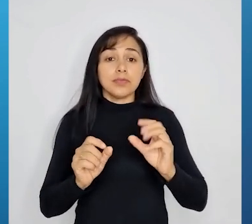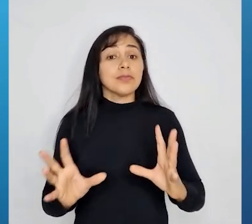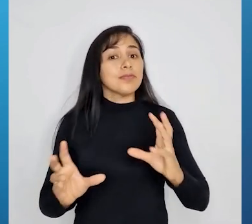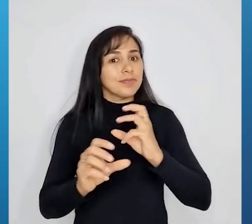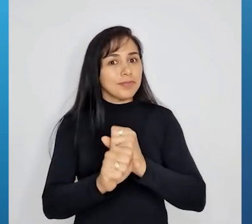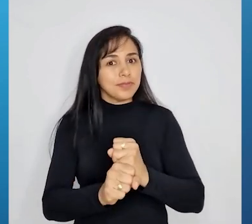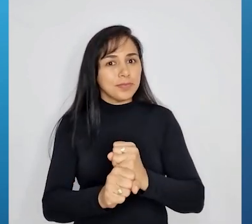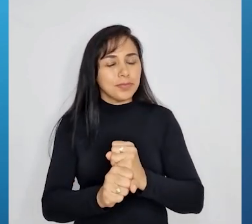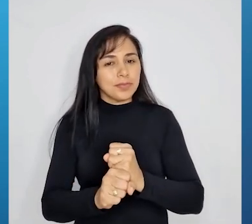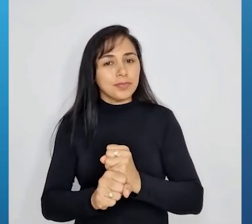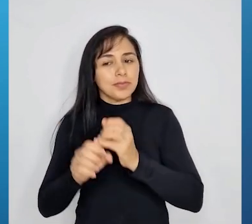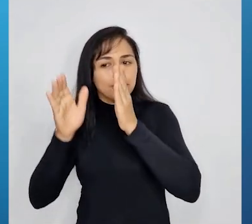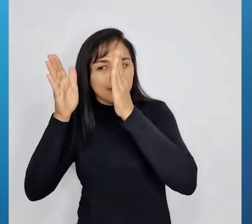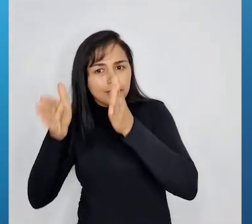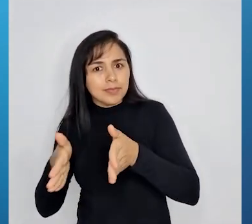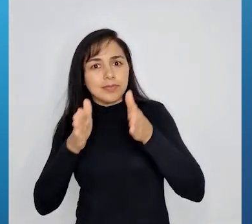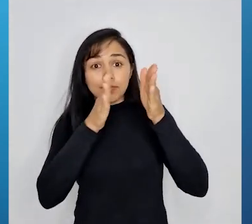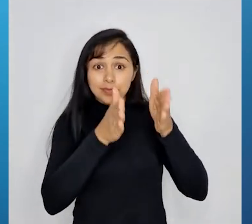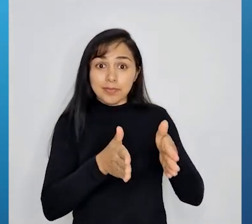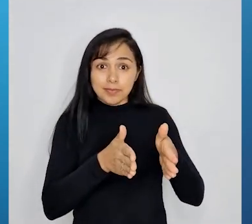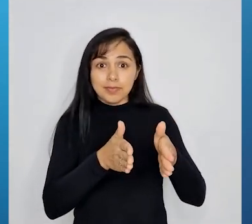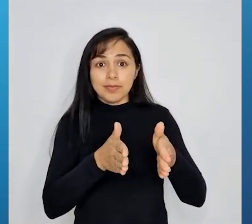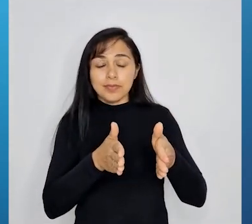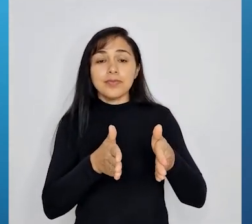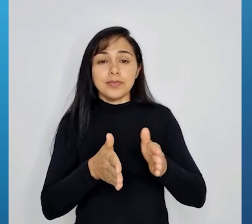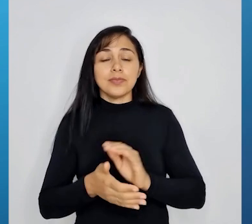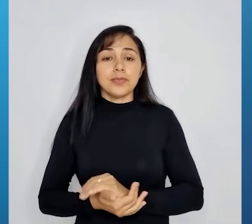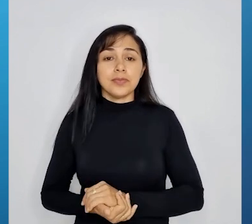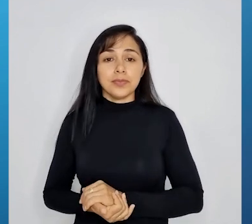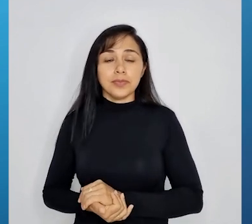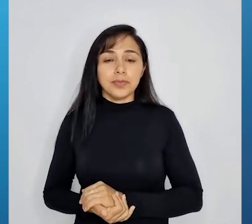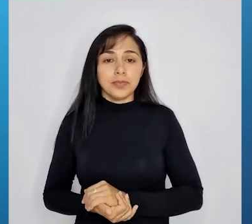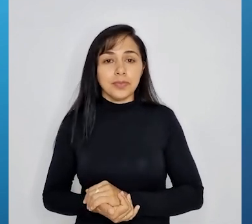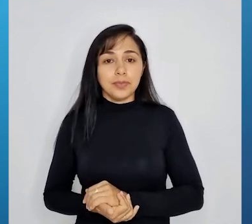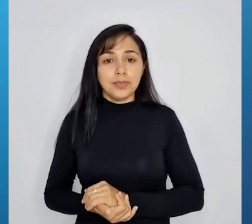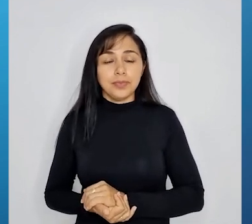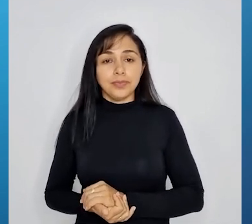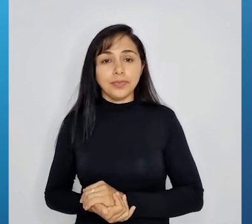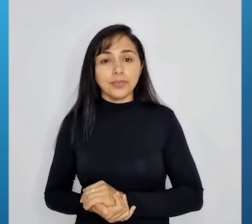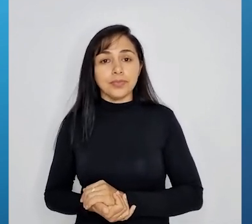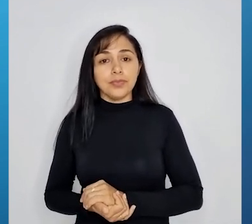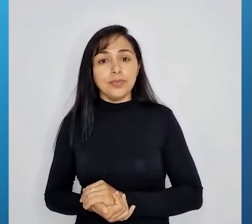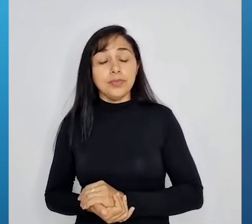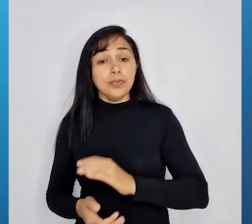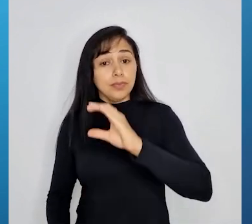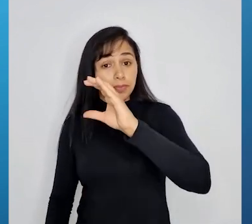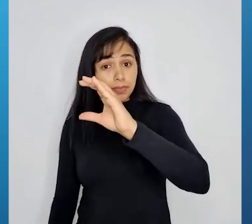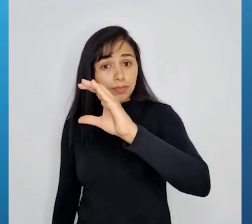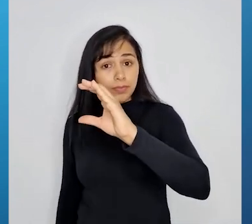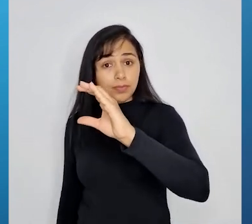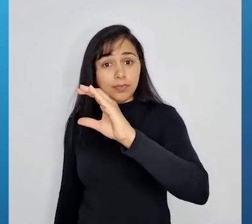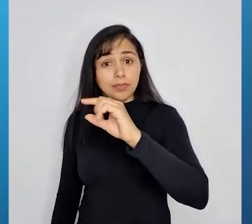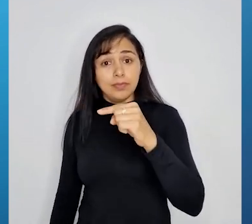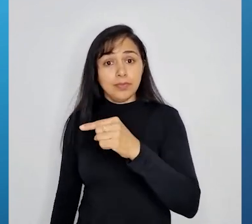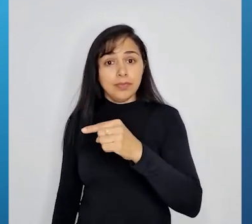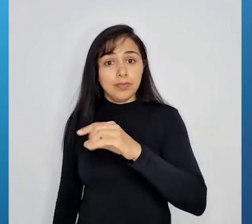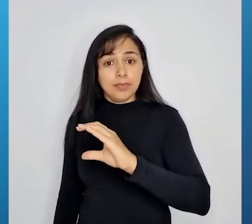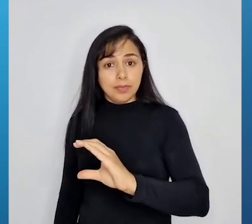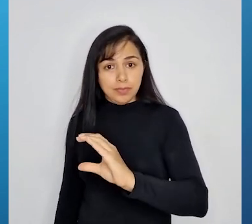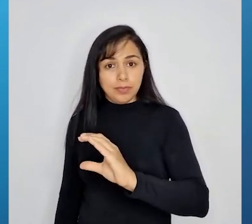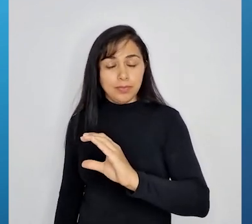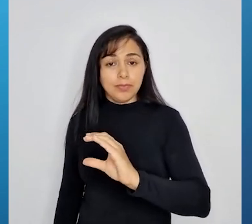a membro. Porque observa que quando eu somo membro a membro, olha só. C menos C vai dar zero.